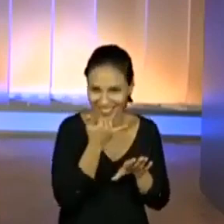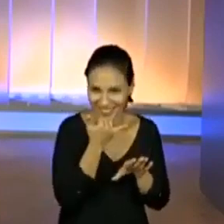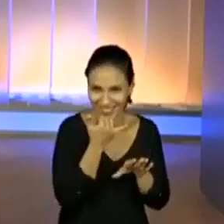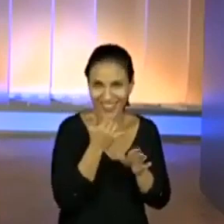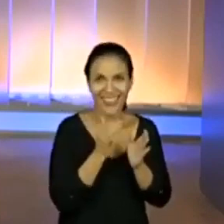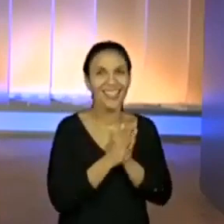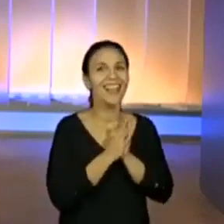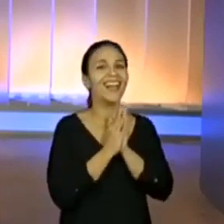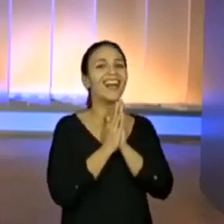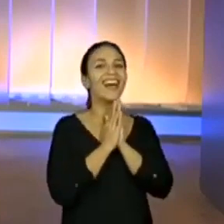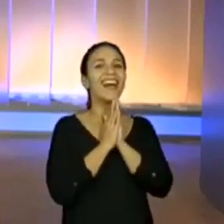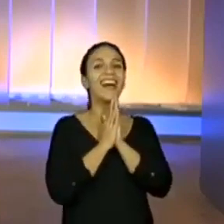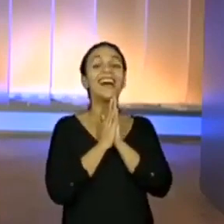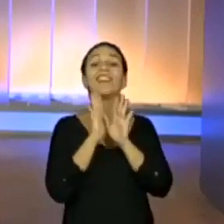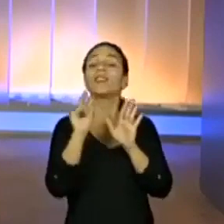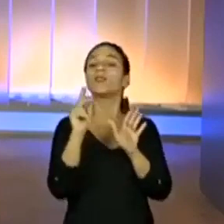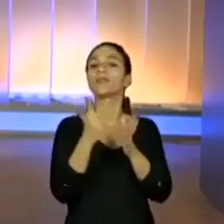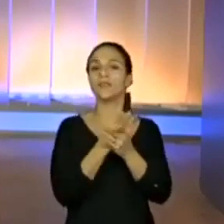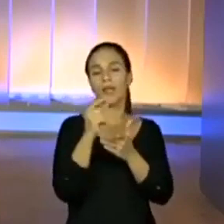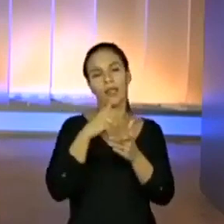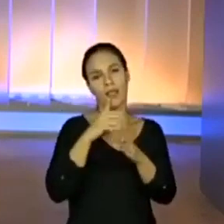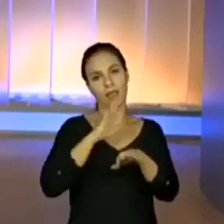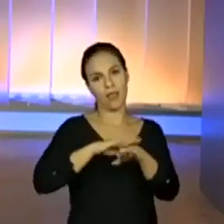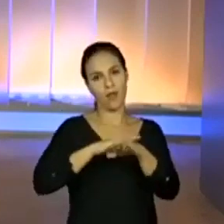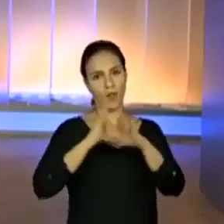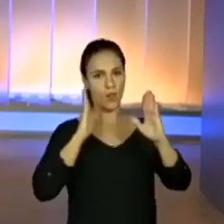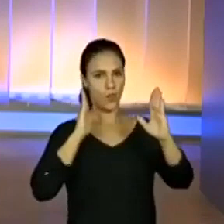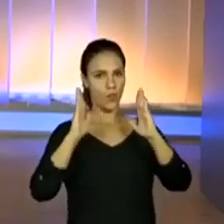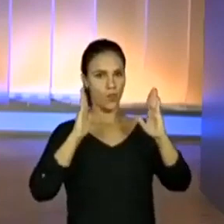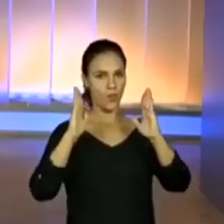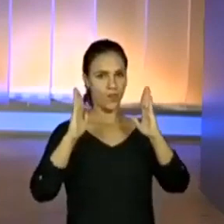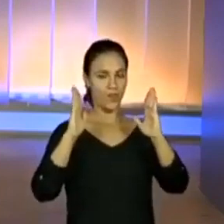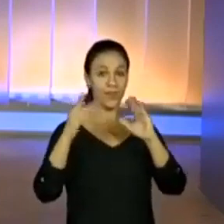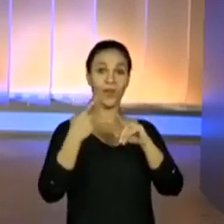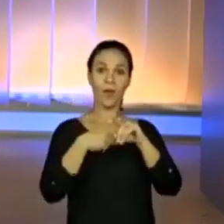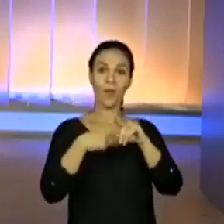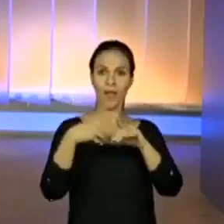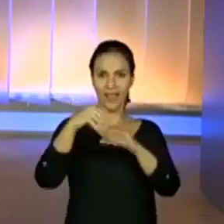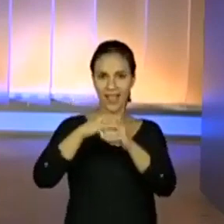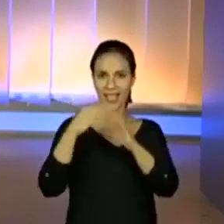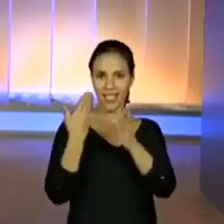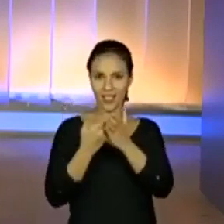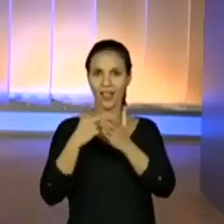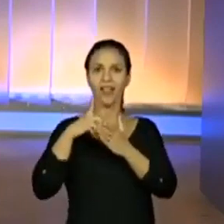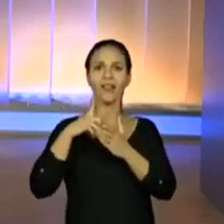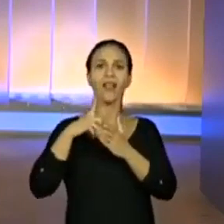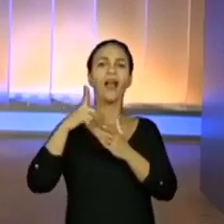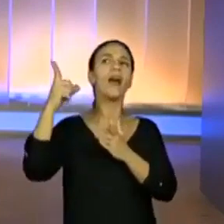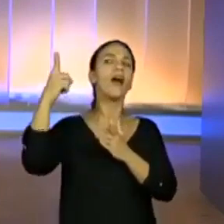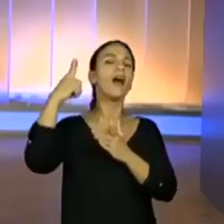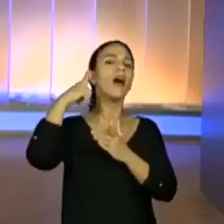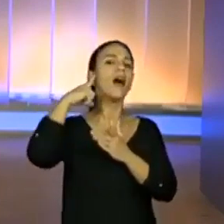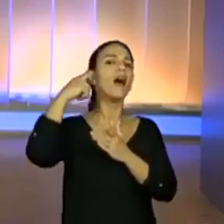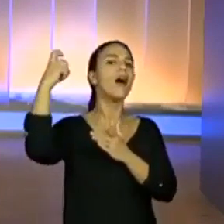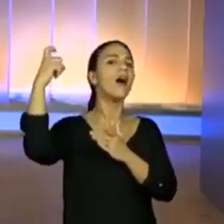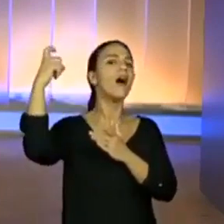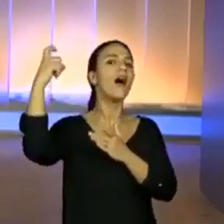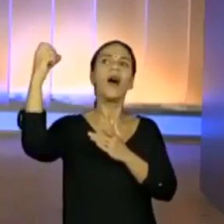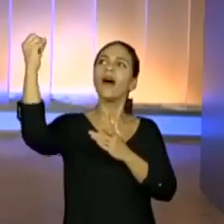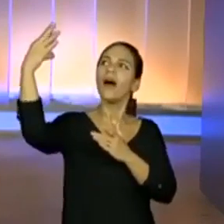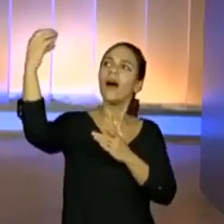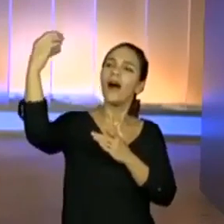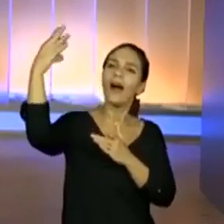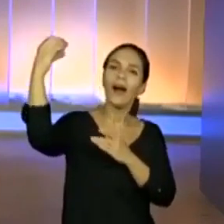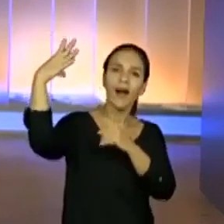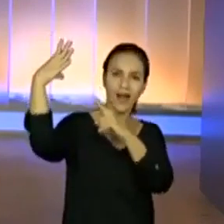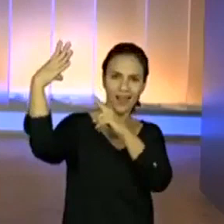E o que acontece? Nós temos um tempo aqui para dar aula. É porque na escola a gente tem um sinal, não tem um sinal? Inclusive, eu acho o sinal,